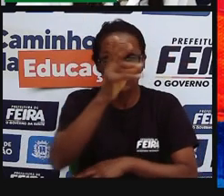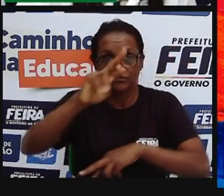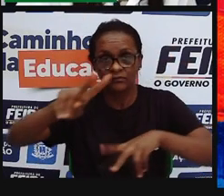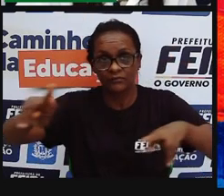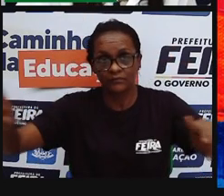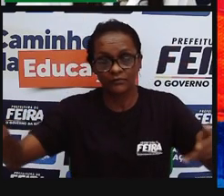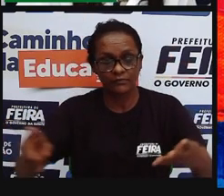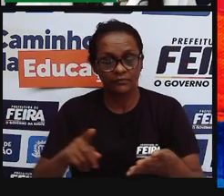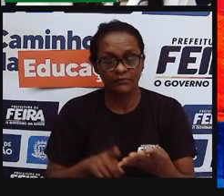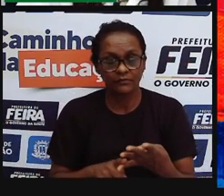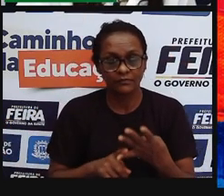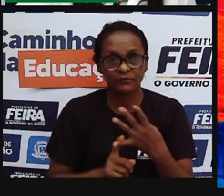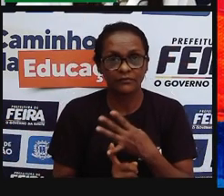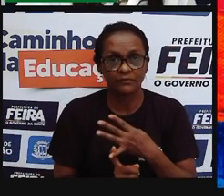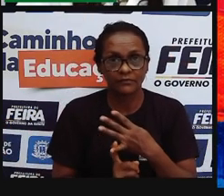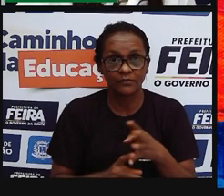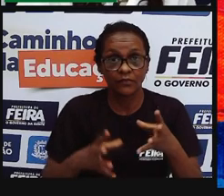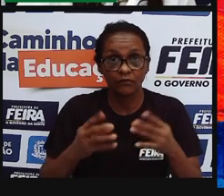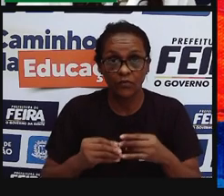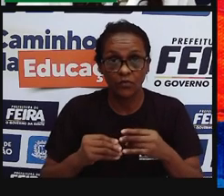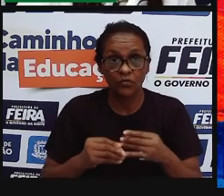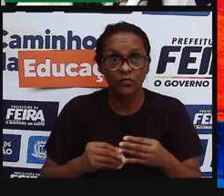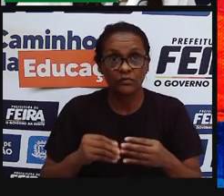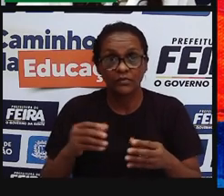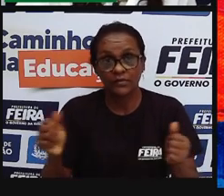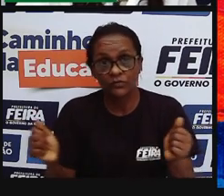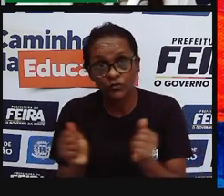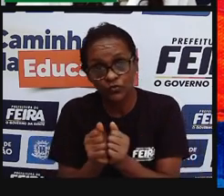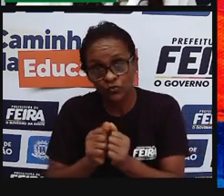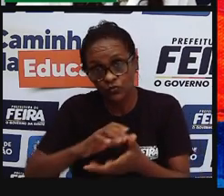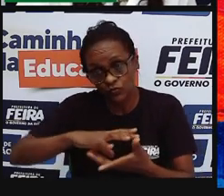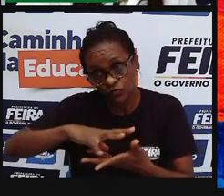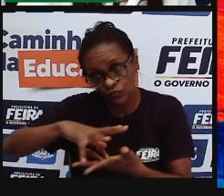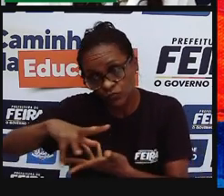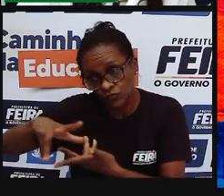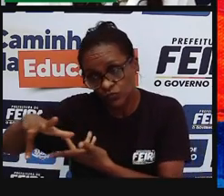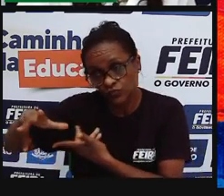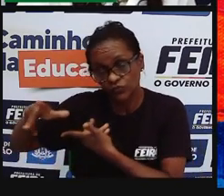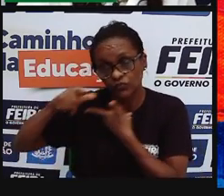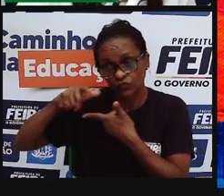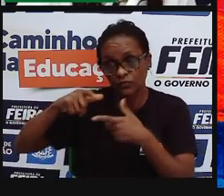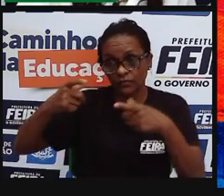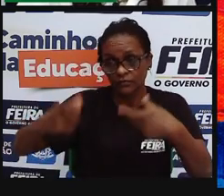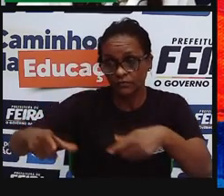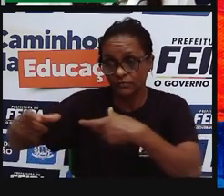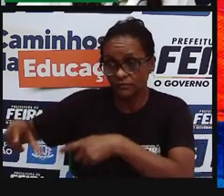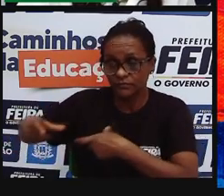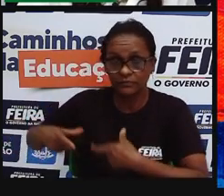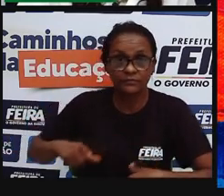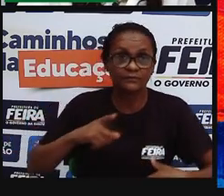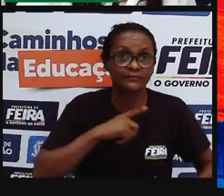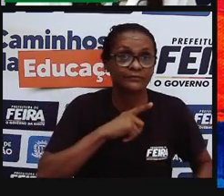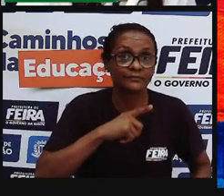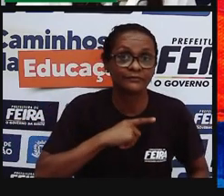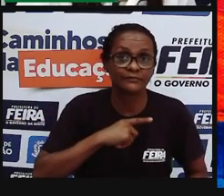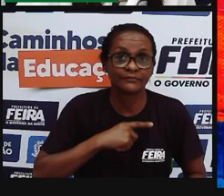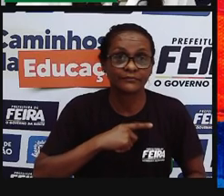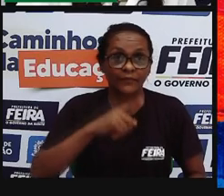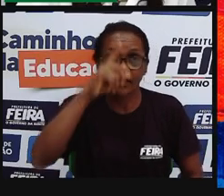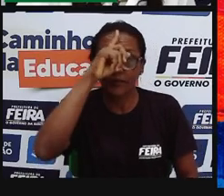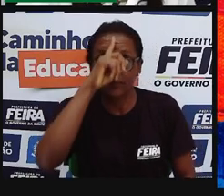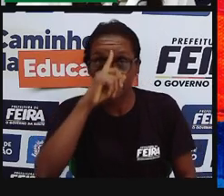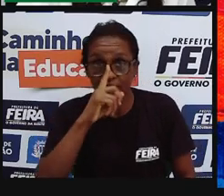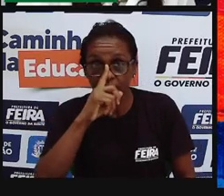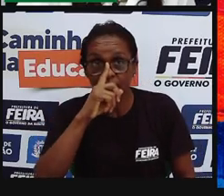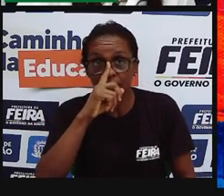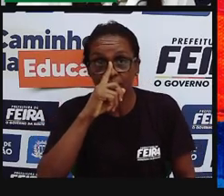que, ela cobre, né, banha aqui toda a nossa região, aqui em Amarelo, desde